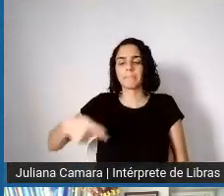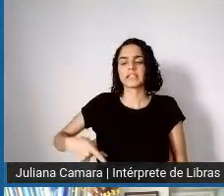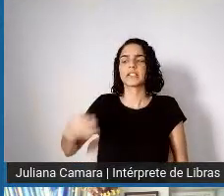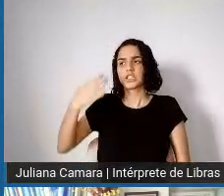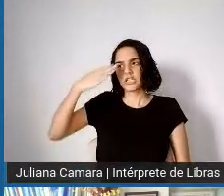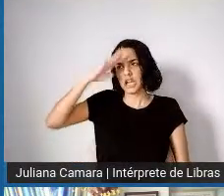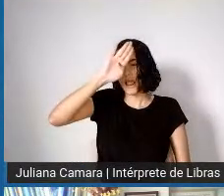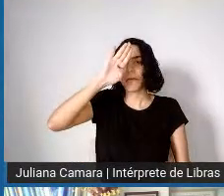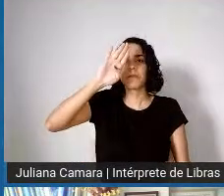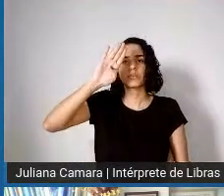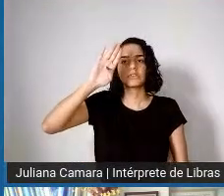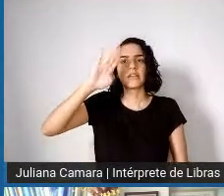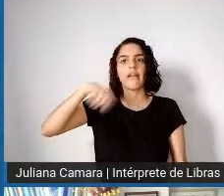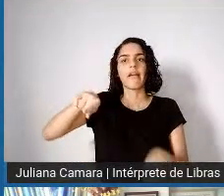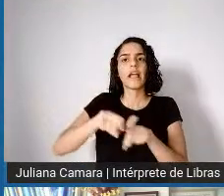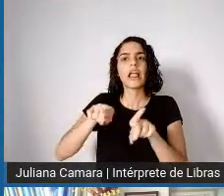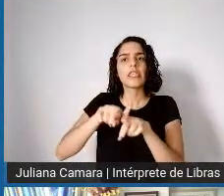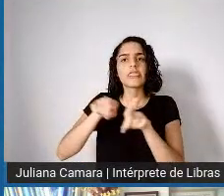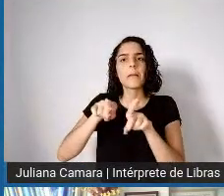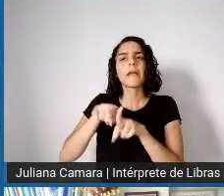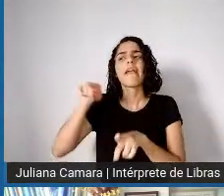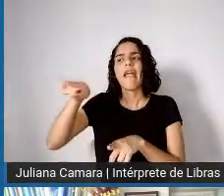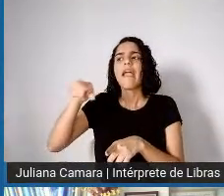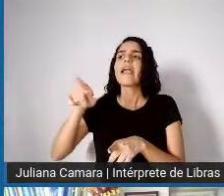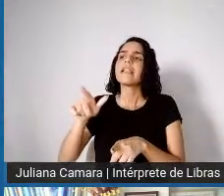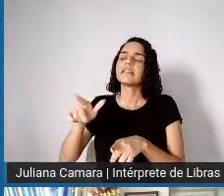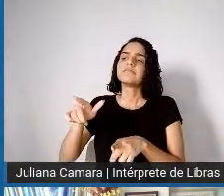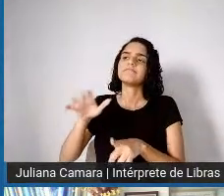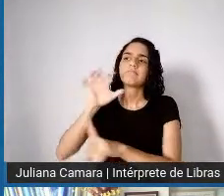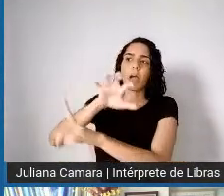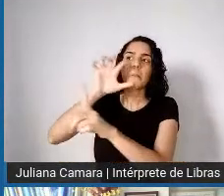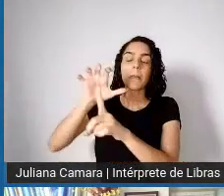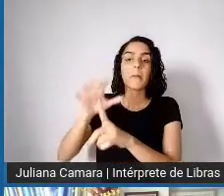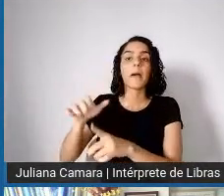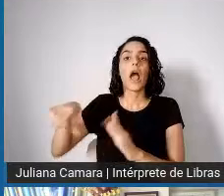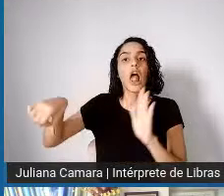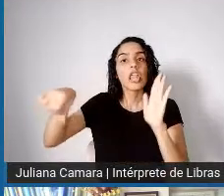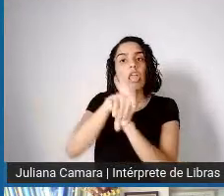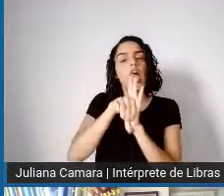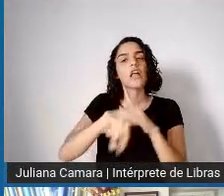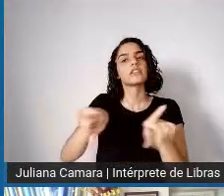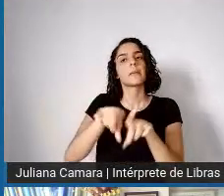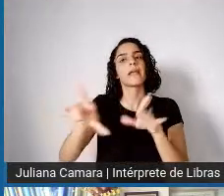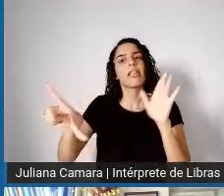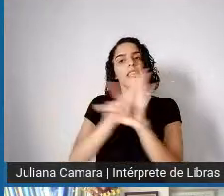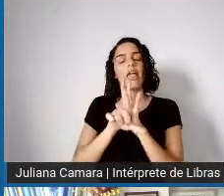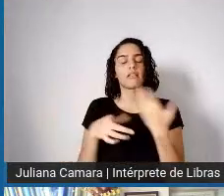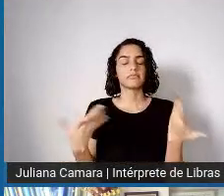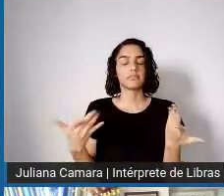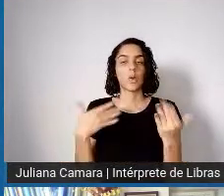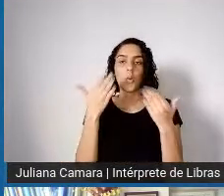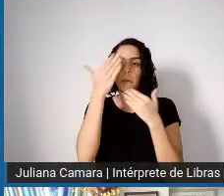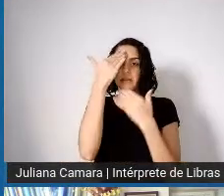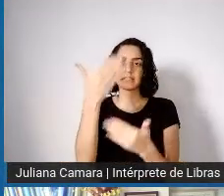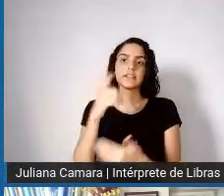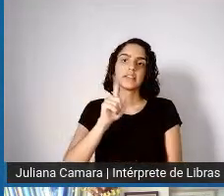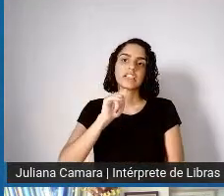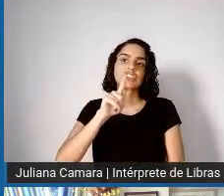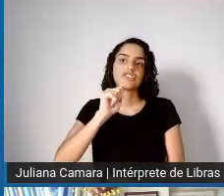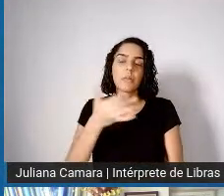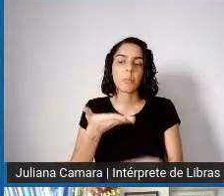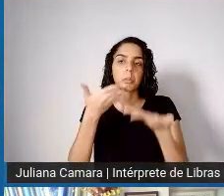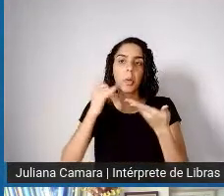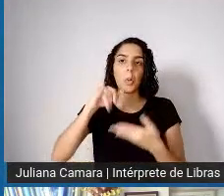ao rigor da lei e aos processos a que ele vai responder com certeza. Muito obrigado, Lígia, pela oportunidade.